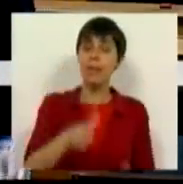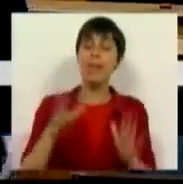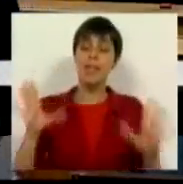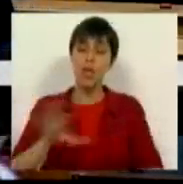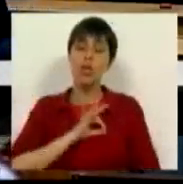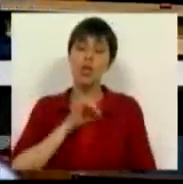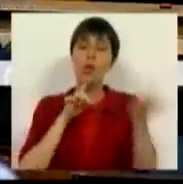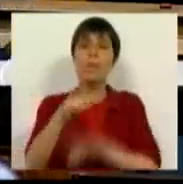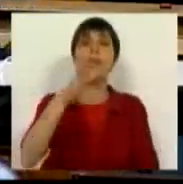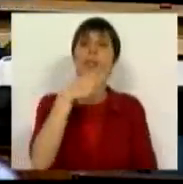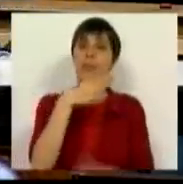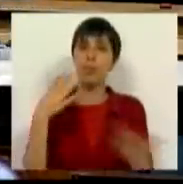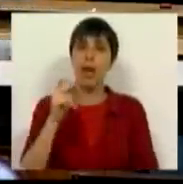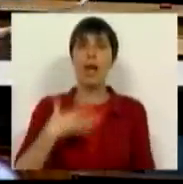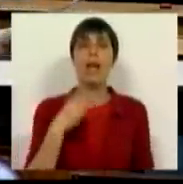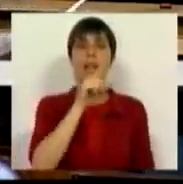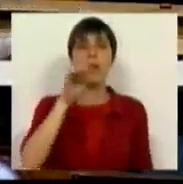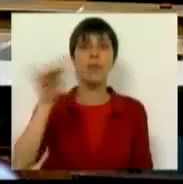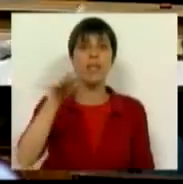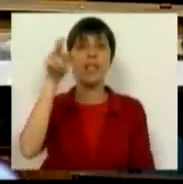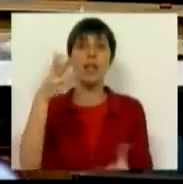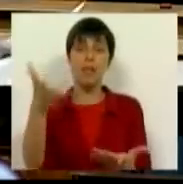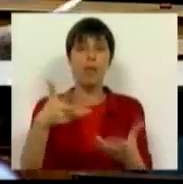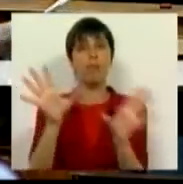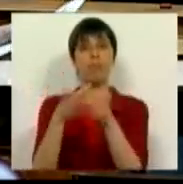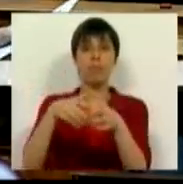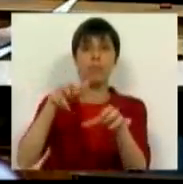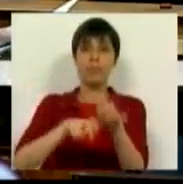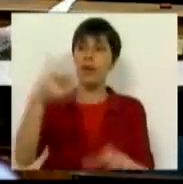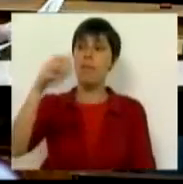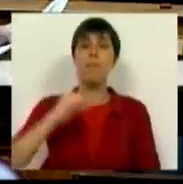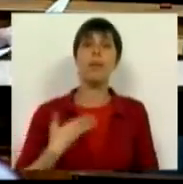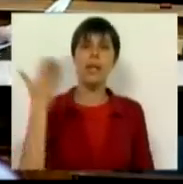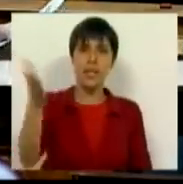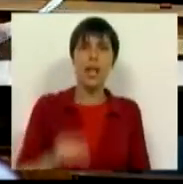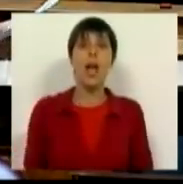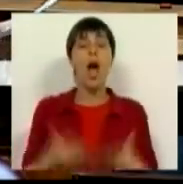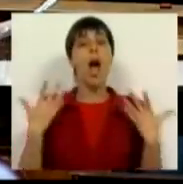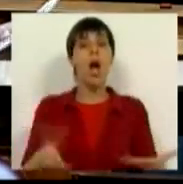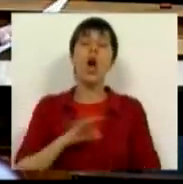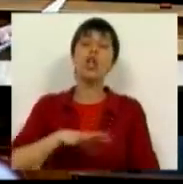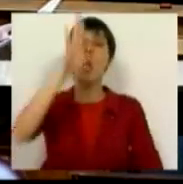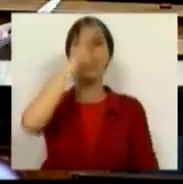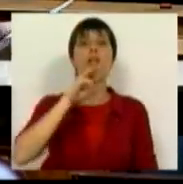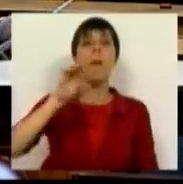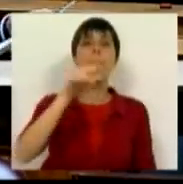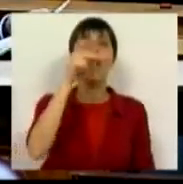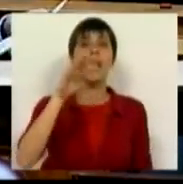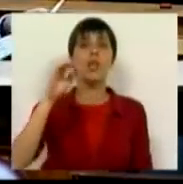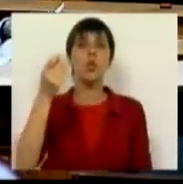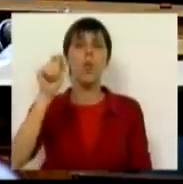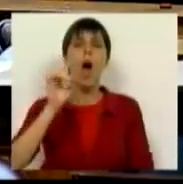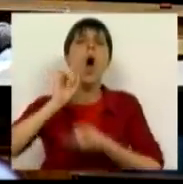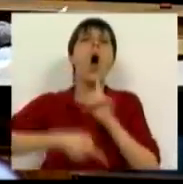ao Sr. Deputado Adão Silva, que está na bancada do PSD, ao agora Sr. Ministro Mota Soares,